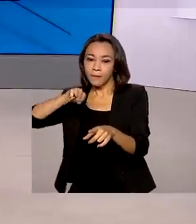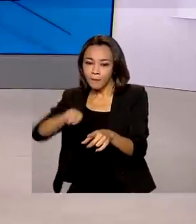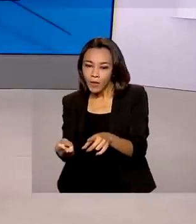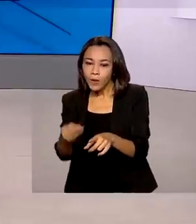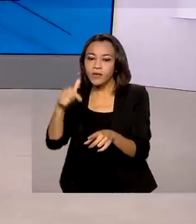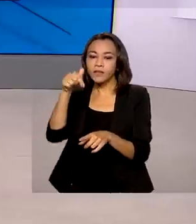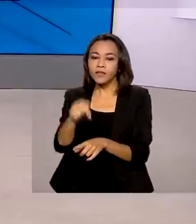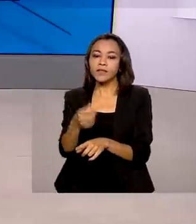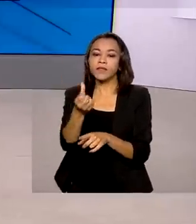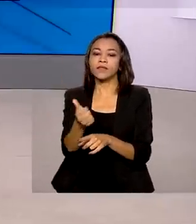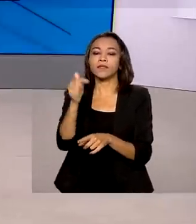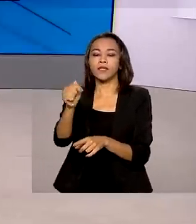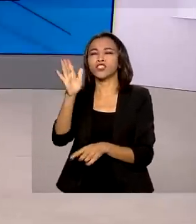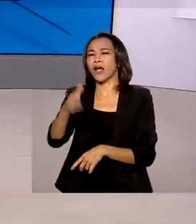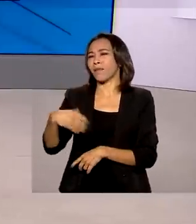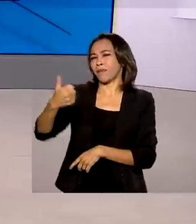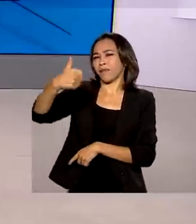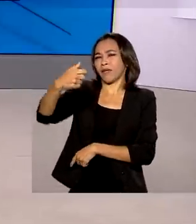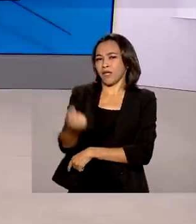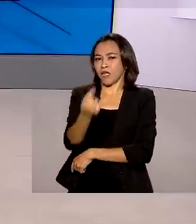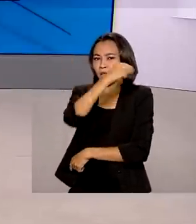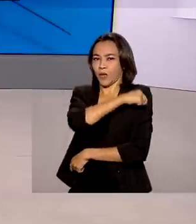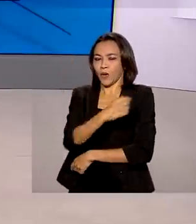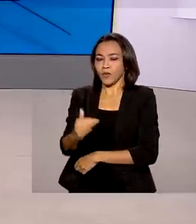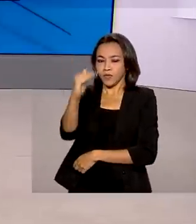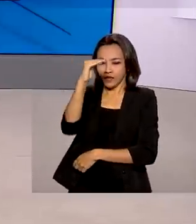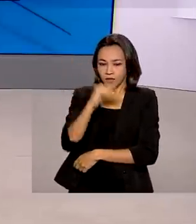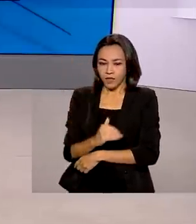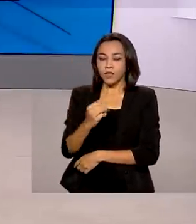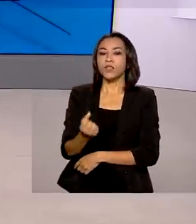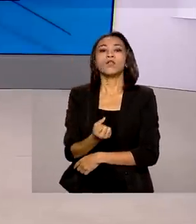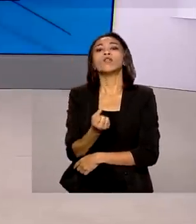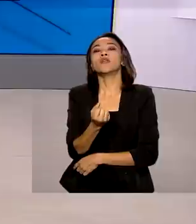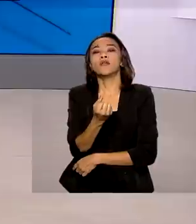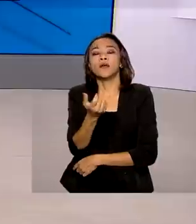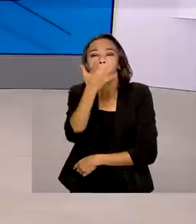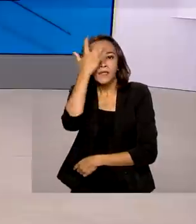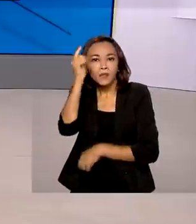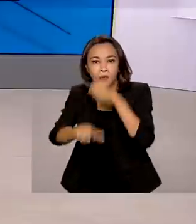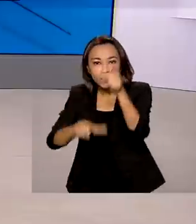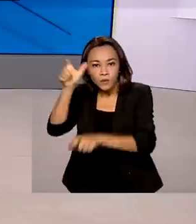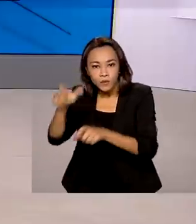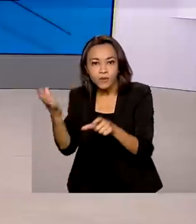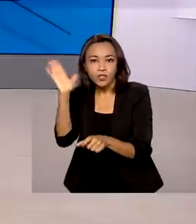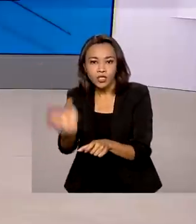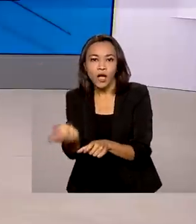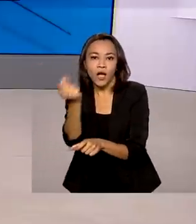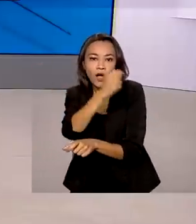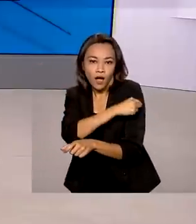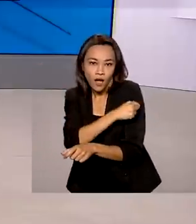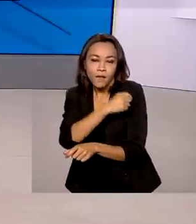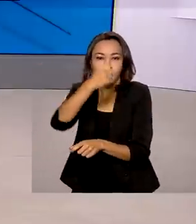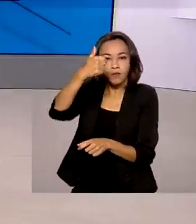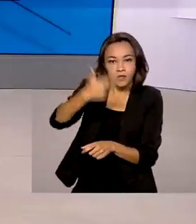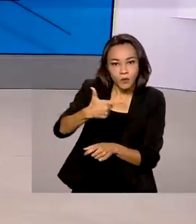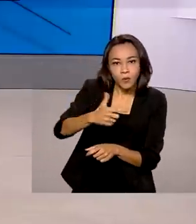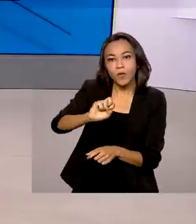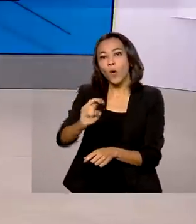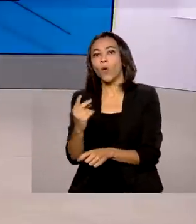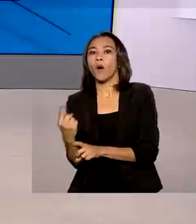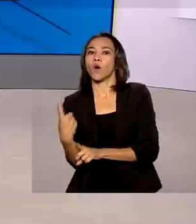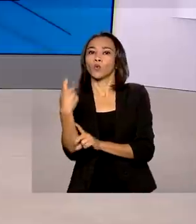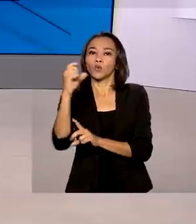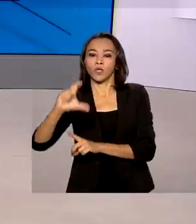pessoas tomaram aí a primeira dose da vacina e o número de brasileiros que tomaram a segunda dose ou vacina de dose única